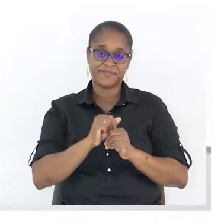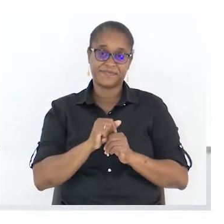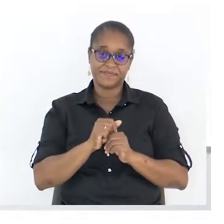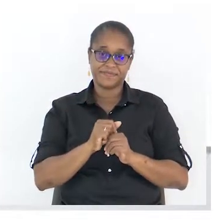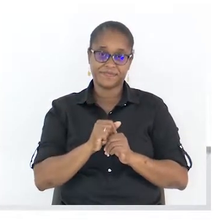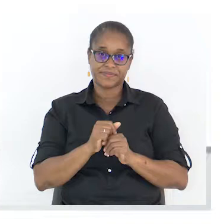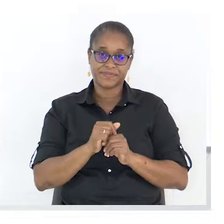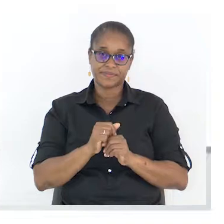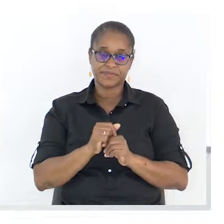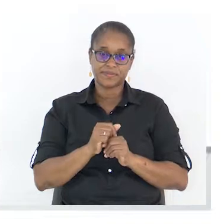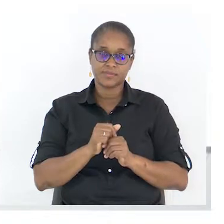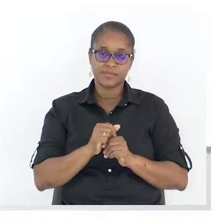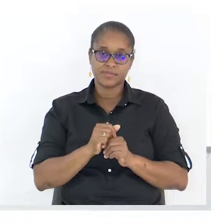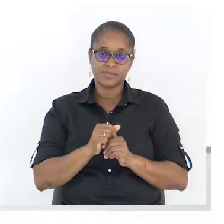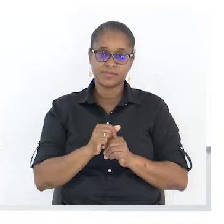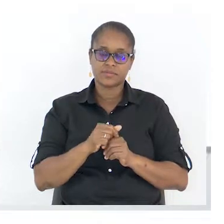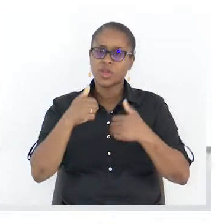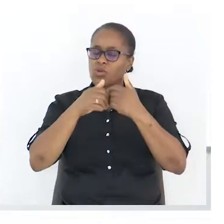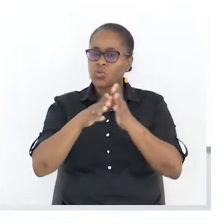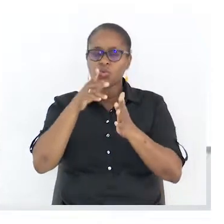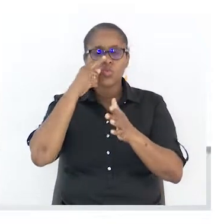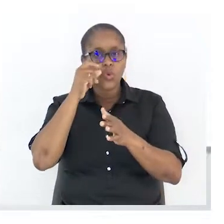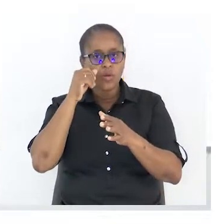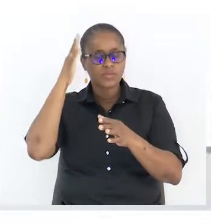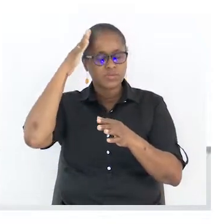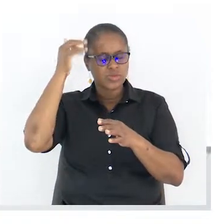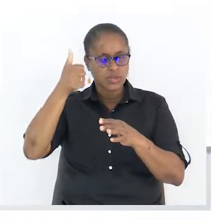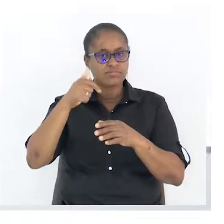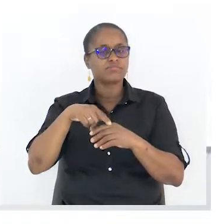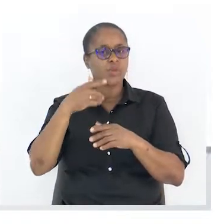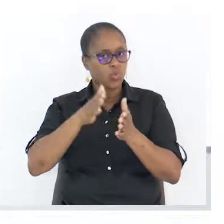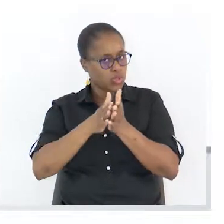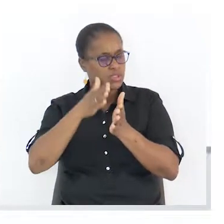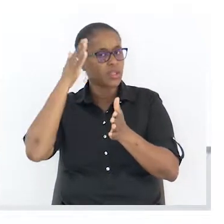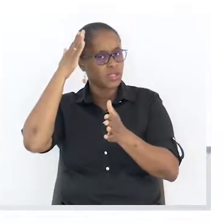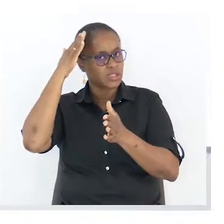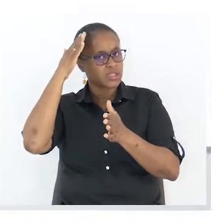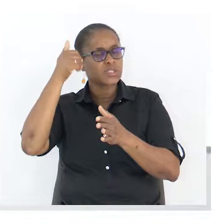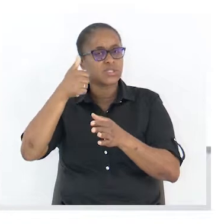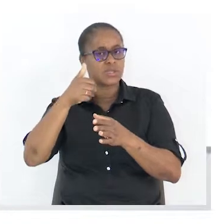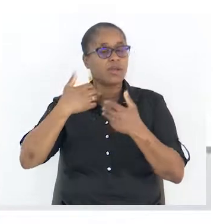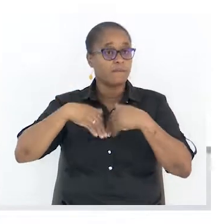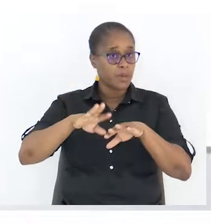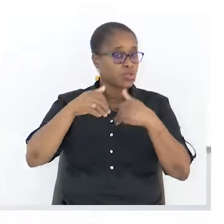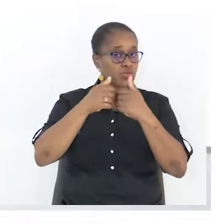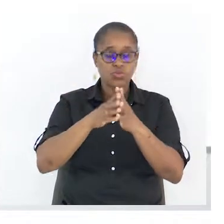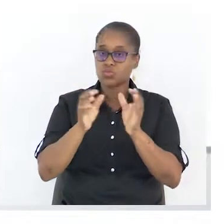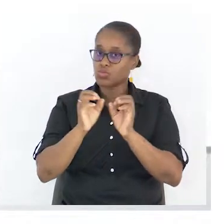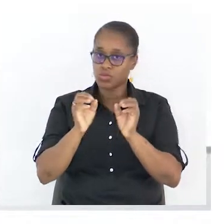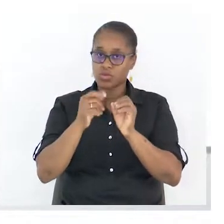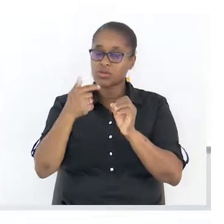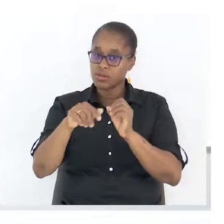Todos os homens são intelectuais. Usam inteligência. Mas nem todos utilizam essa inteligência na sociedade.